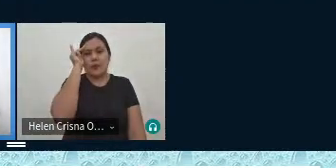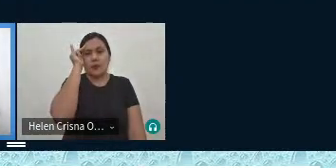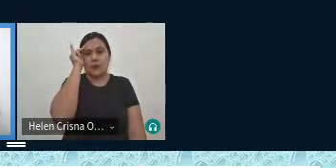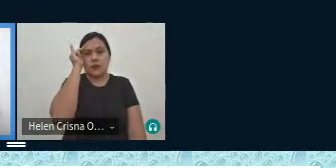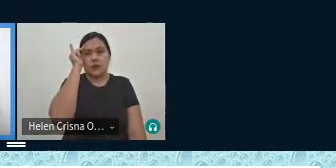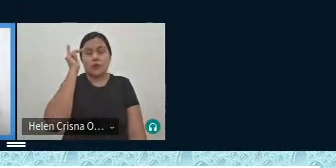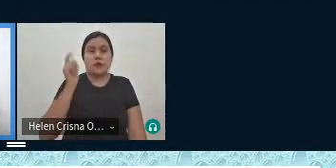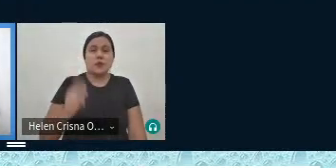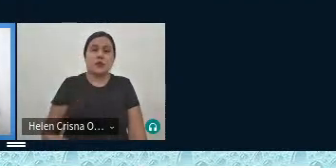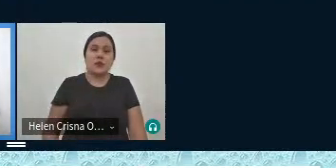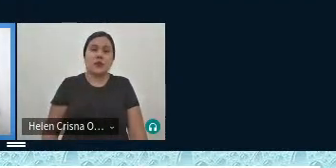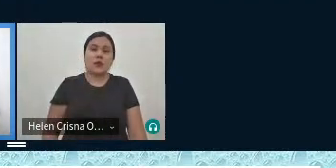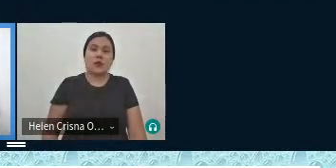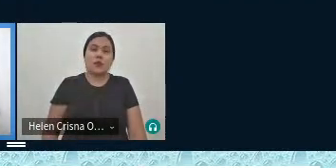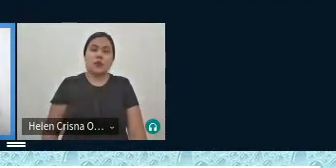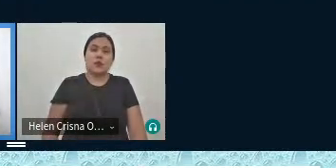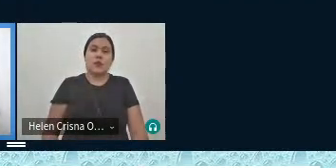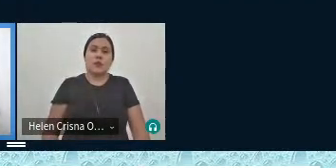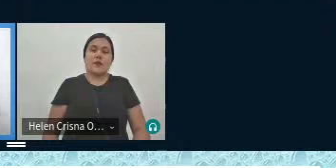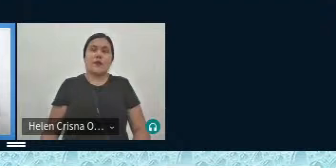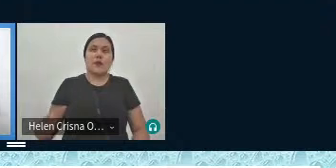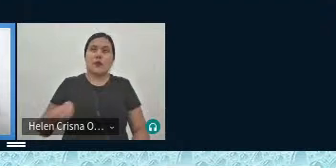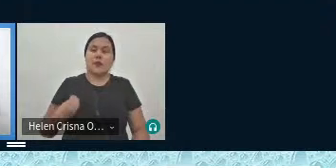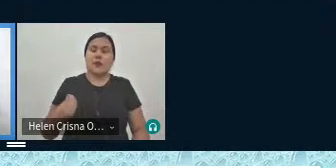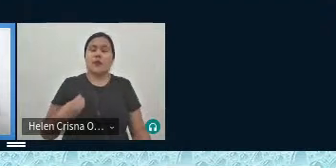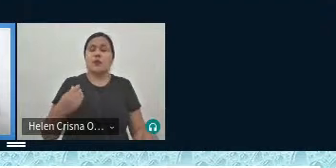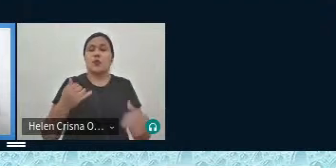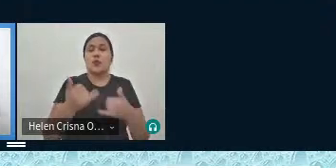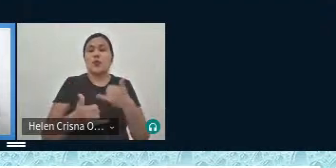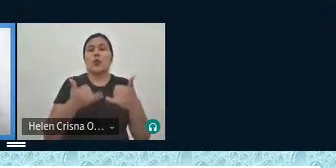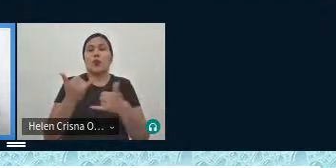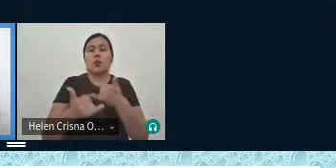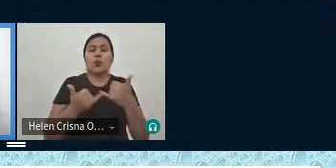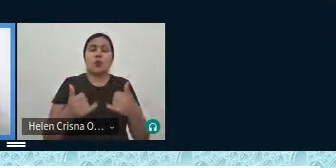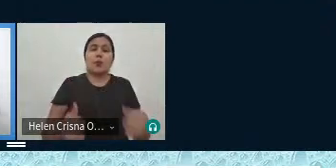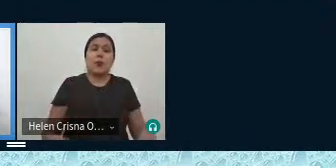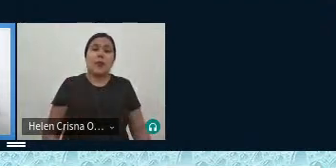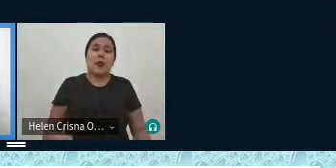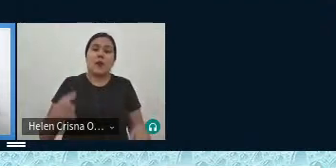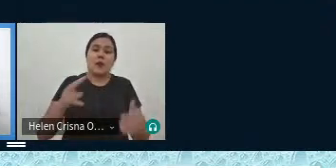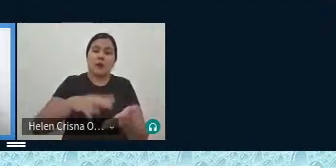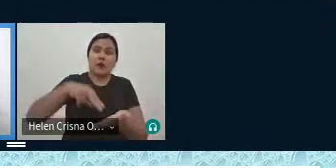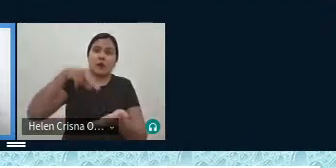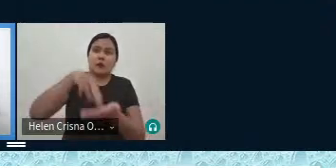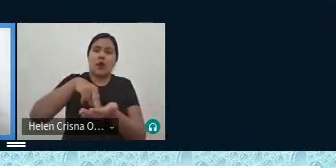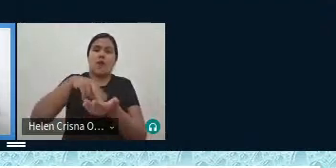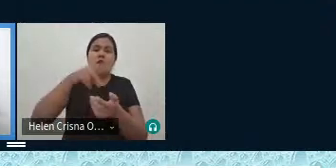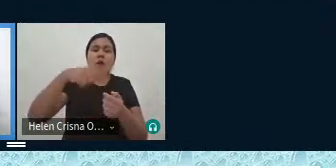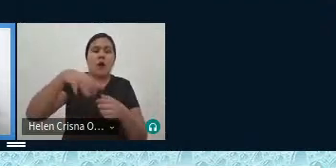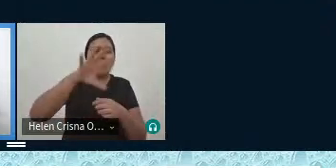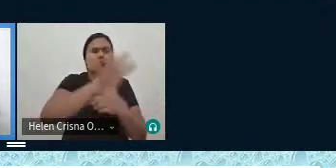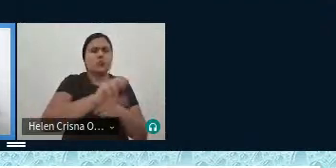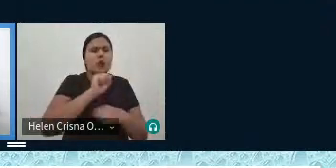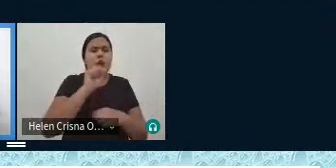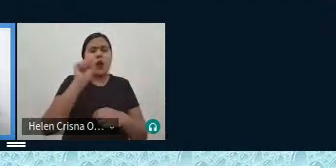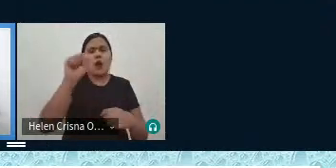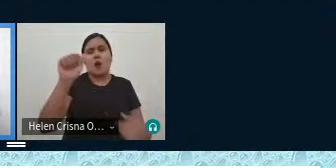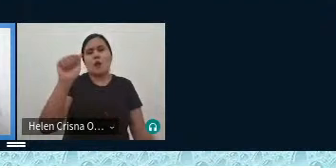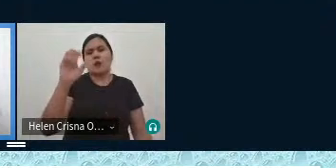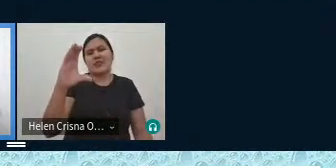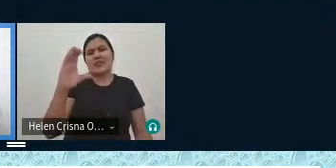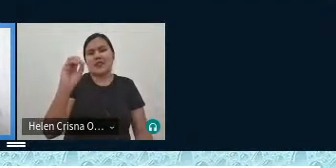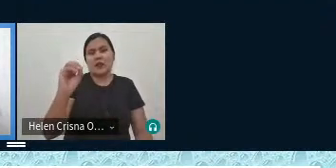no círculo que vai fazer parte do jogo ela vai se levantar vai pegar o saco e ela vai sair